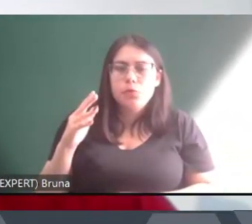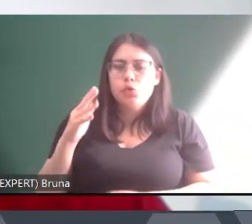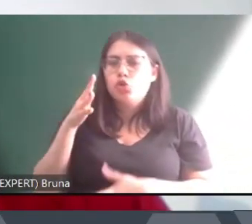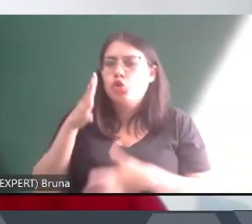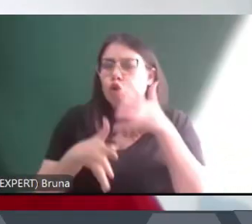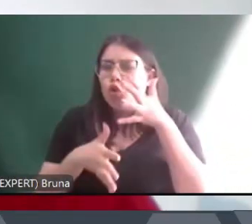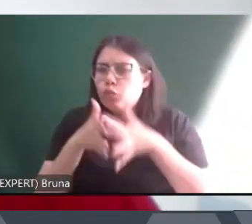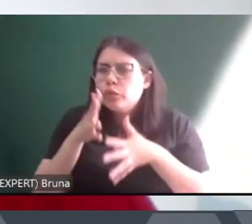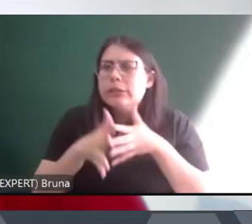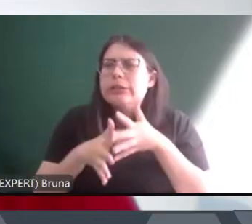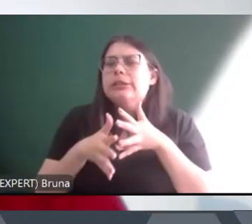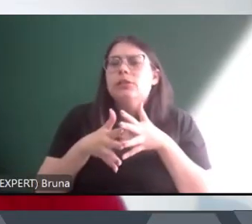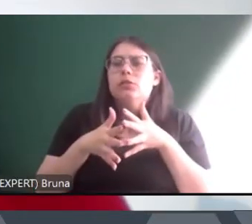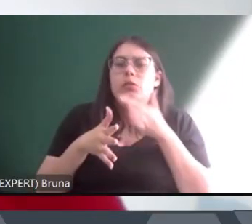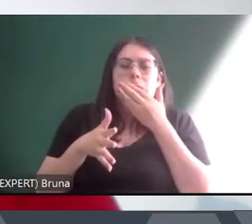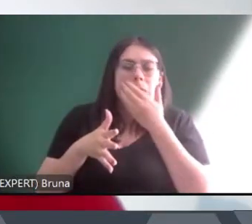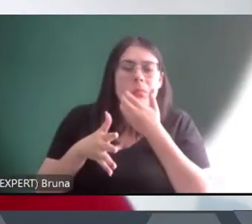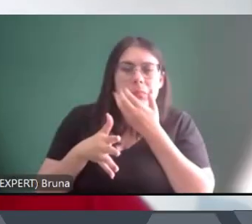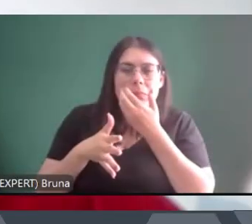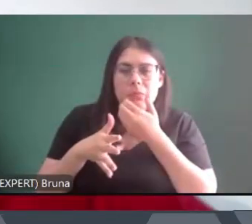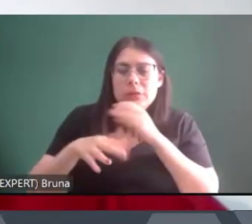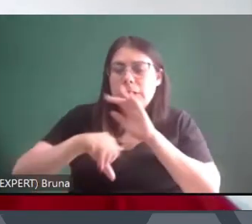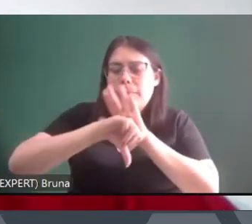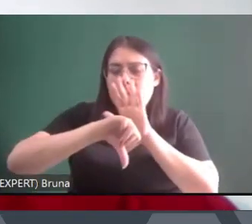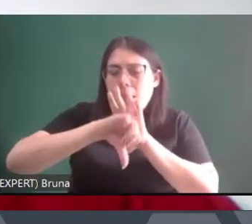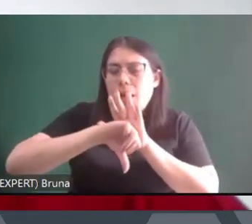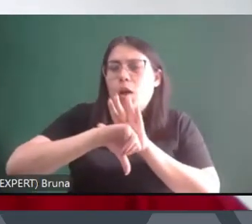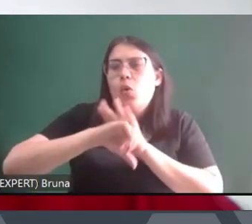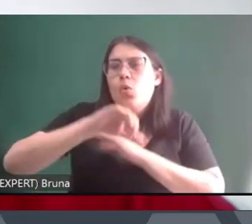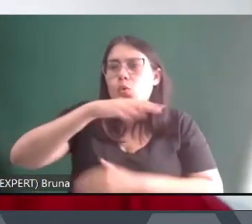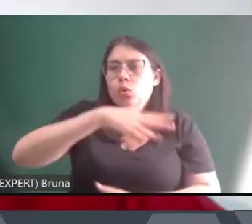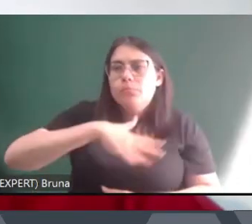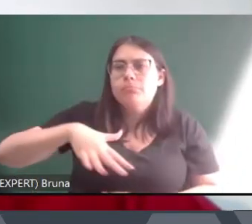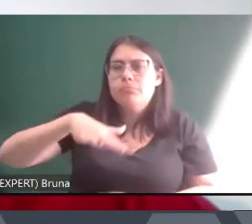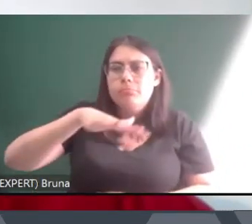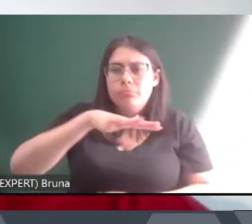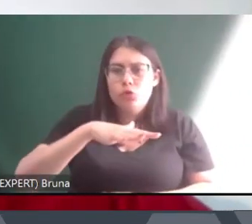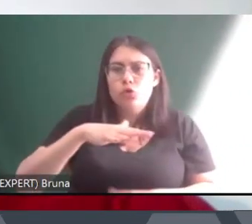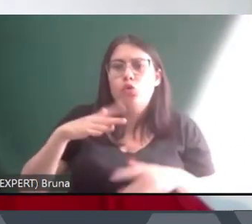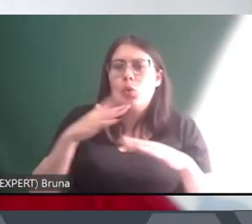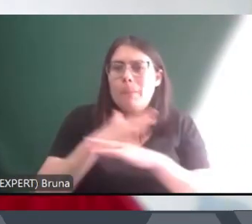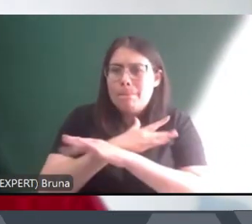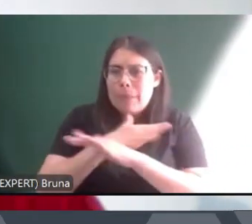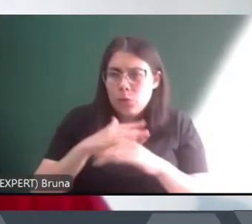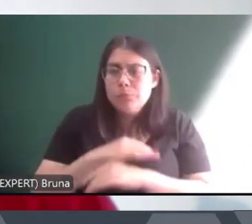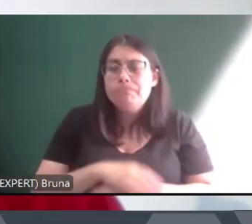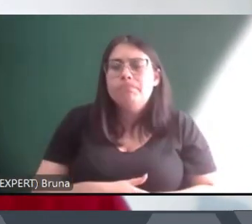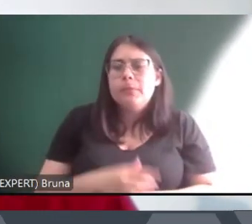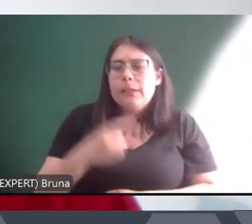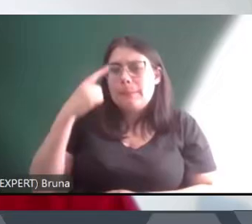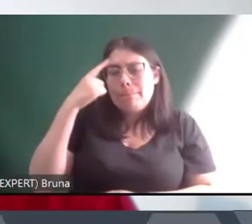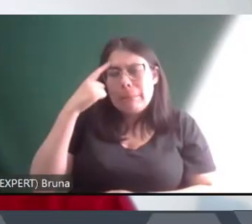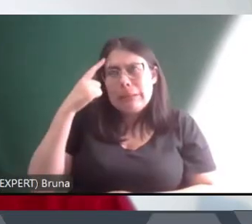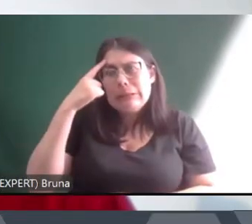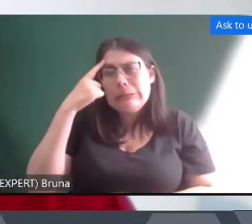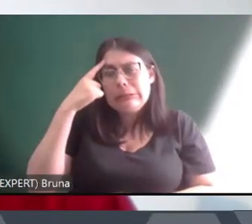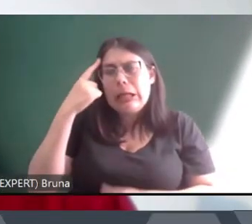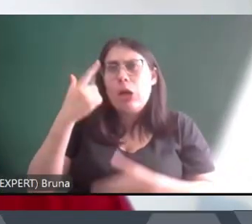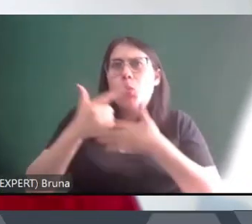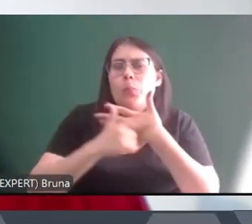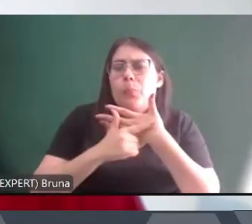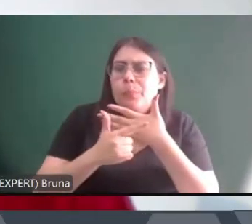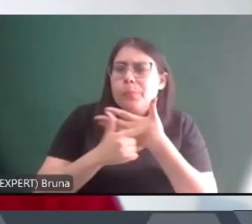criminais urbanos muito mais intensa. Era justamente pensar, nesse momento, o papel